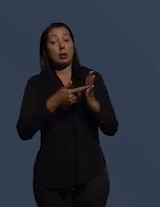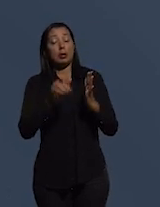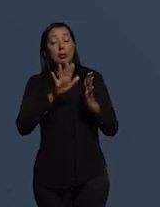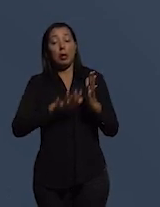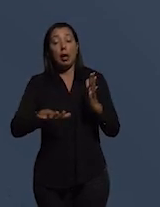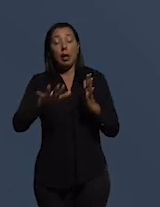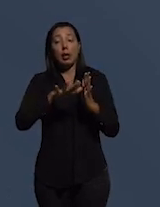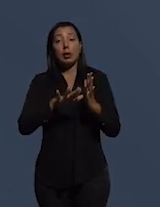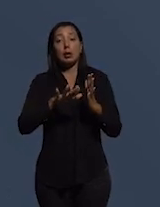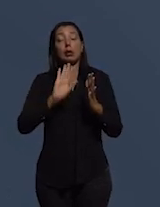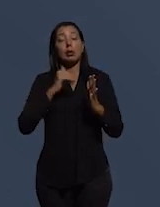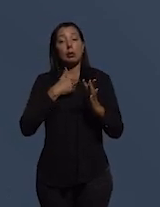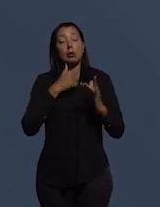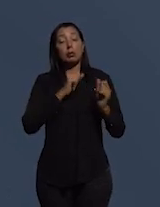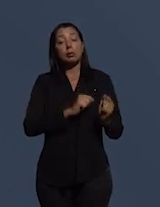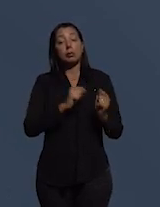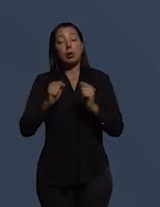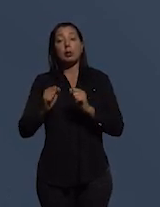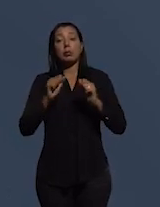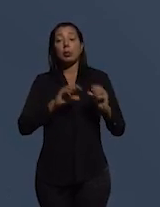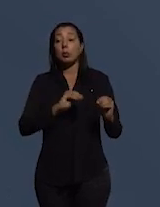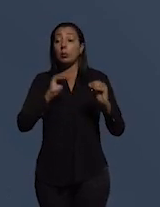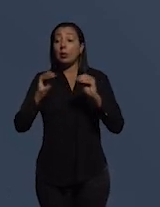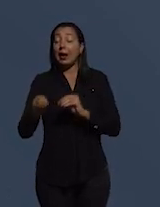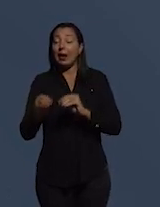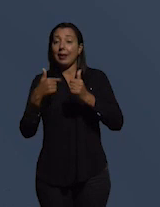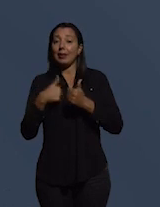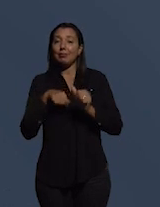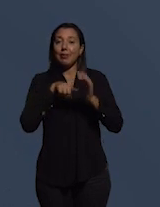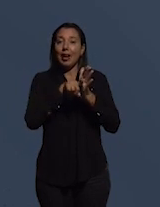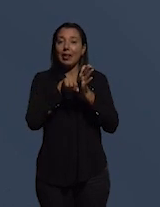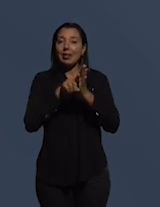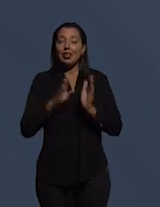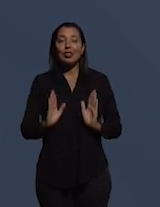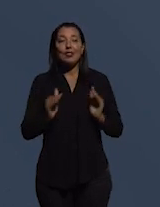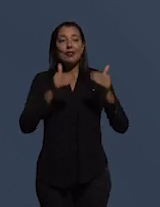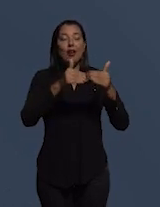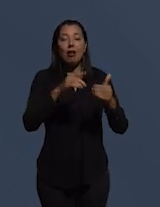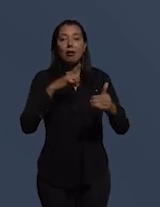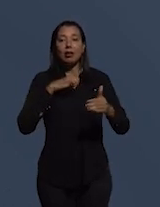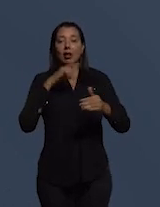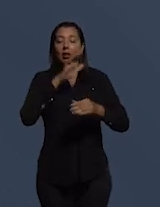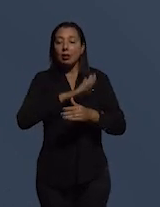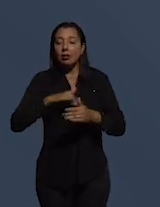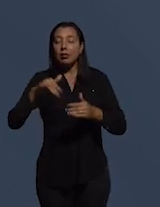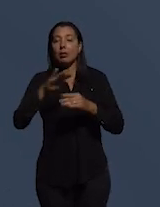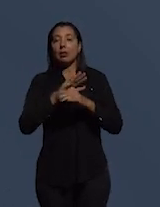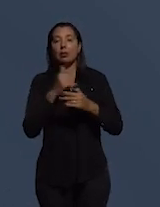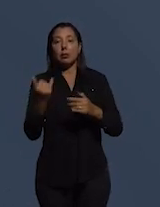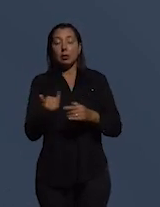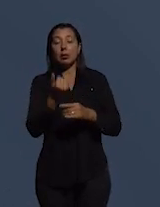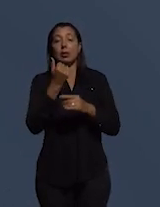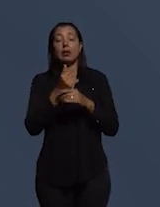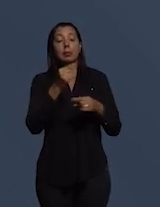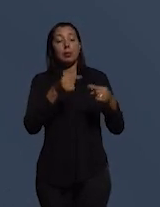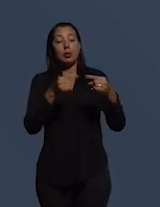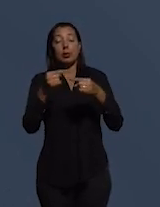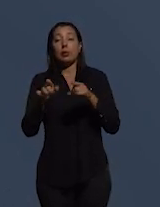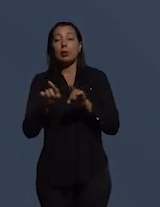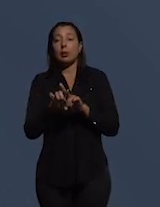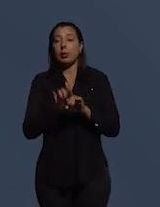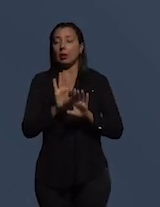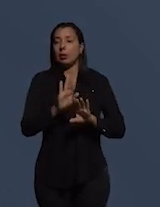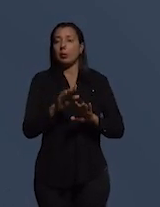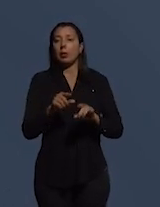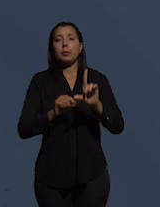nós podemos mudar então a análise sempre foca nos fatores relevantes da política que também numa